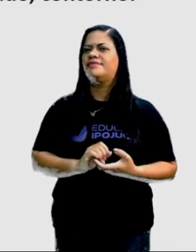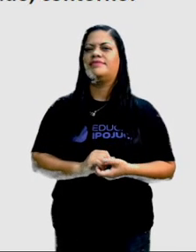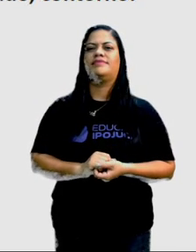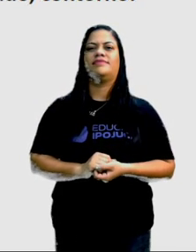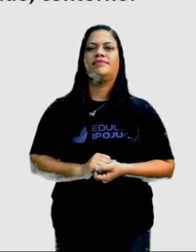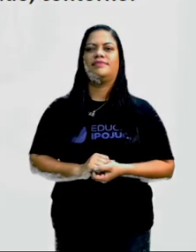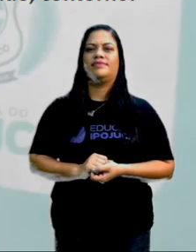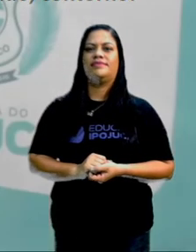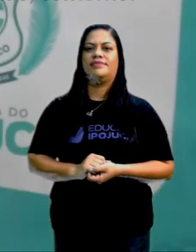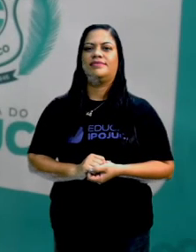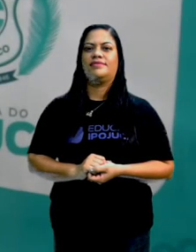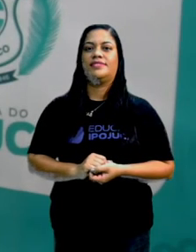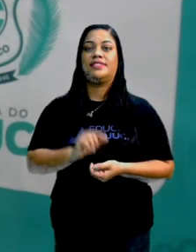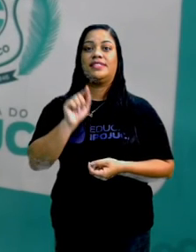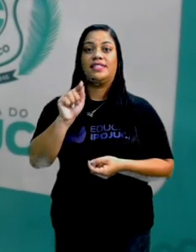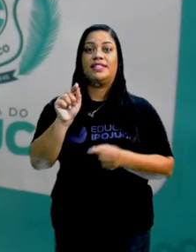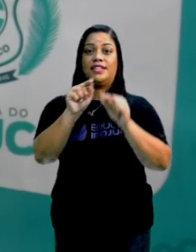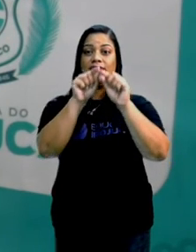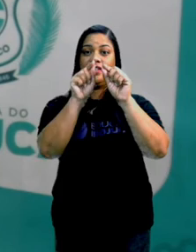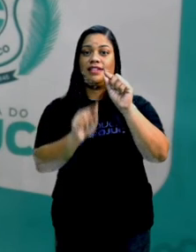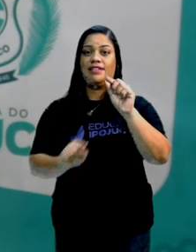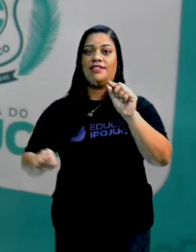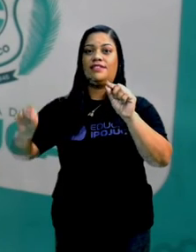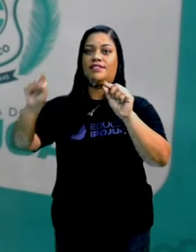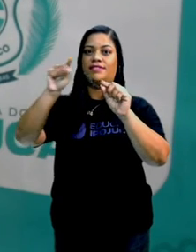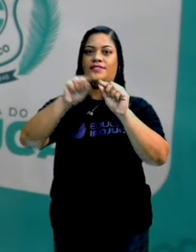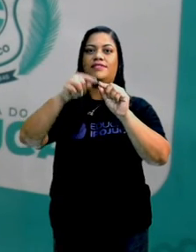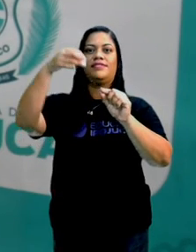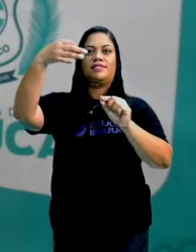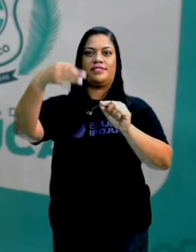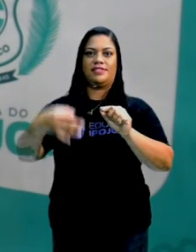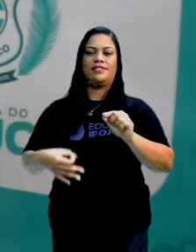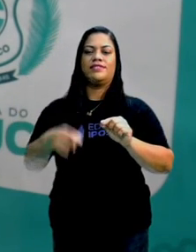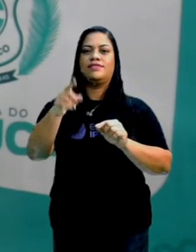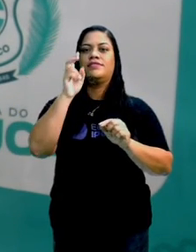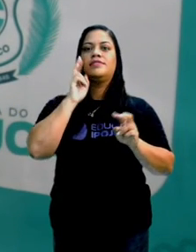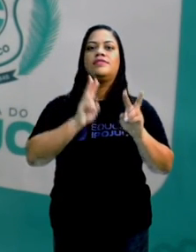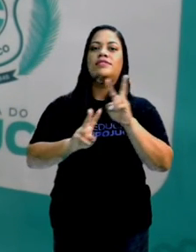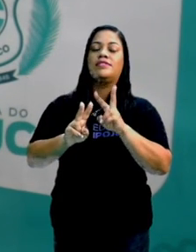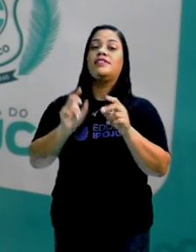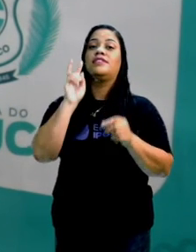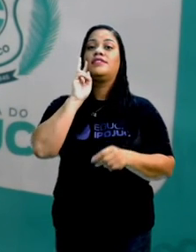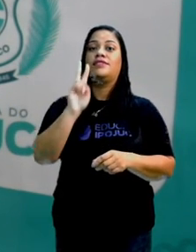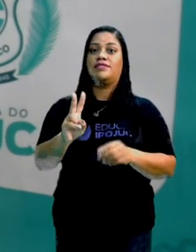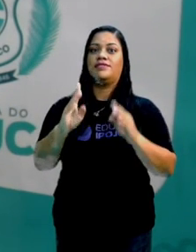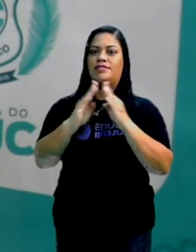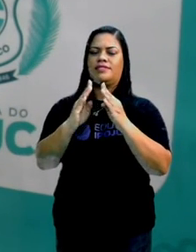Esse daí é um círculo, não isso? Então, vocês irão olhar outras.